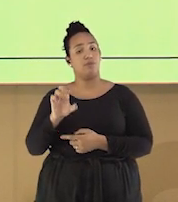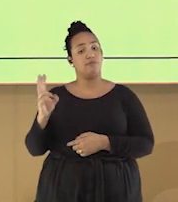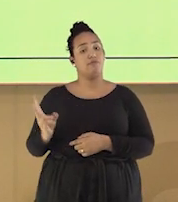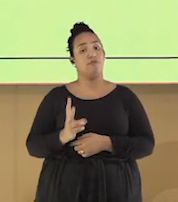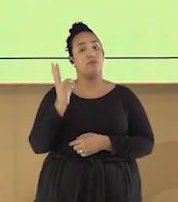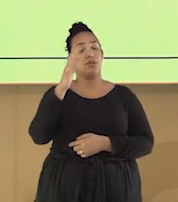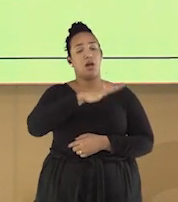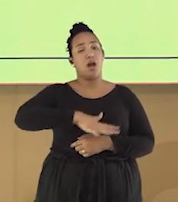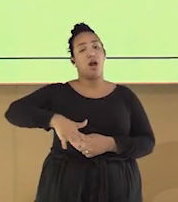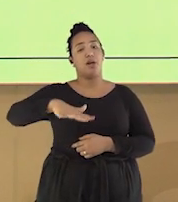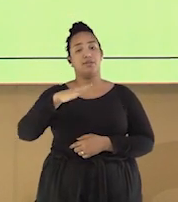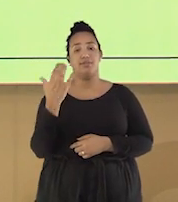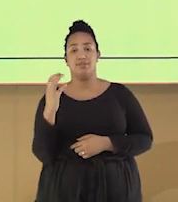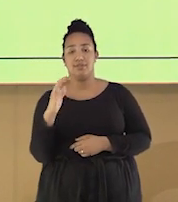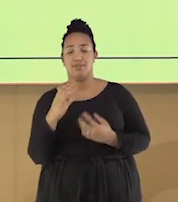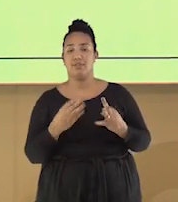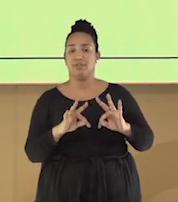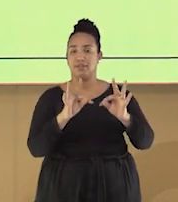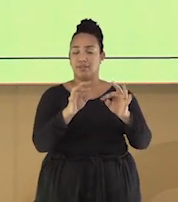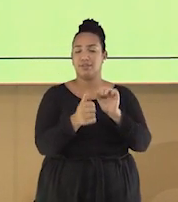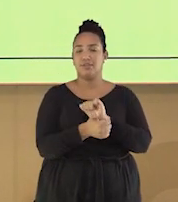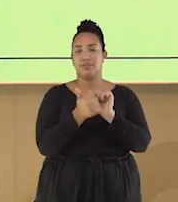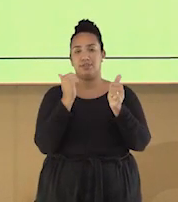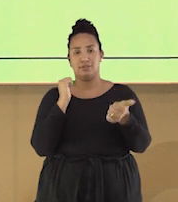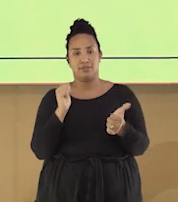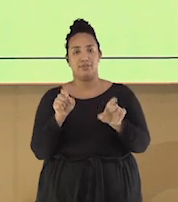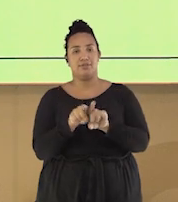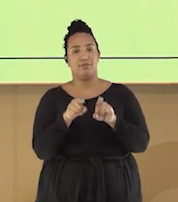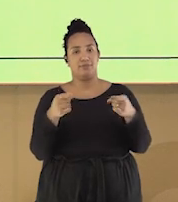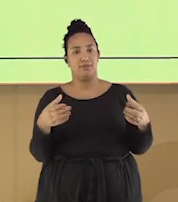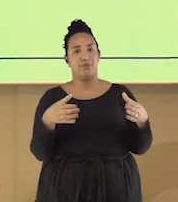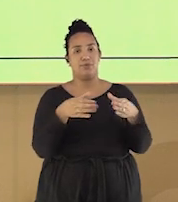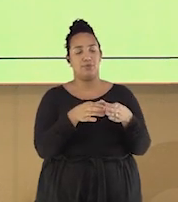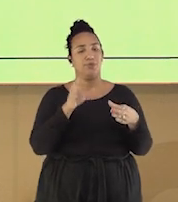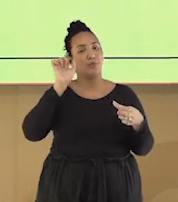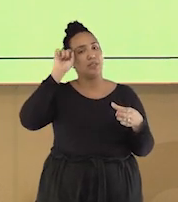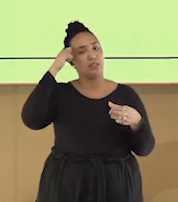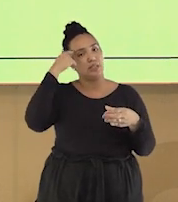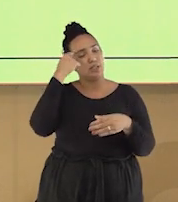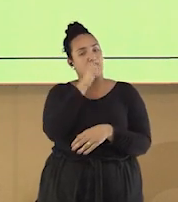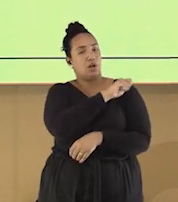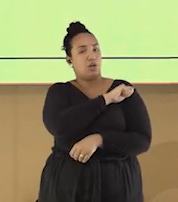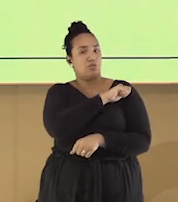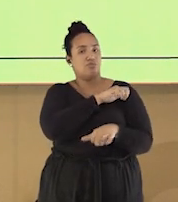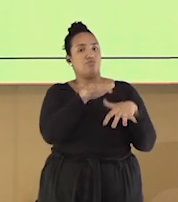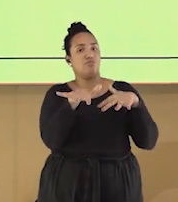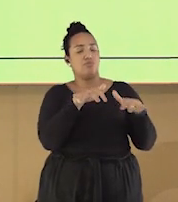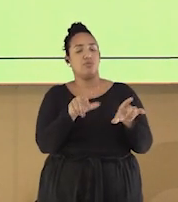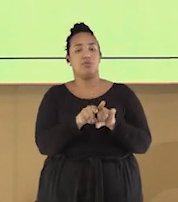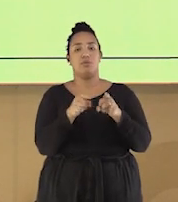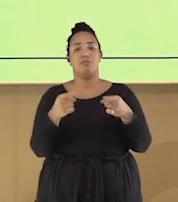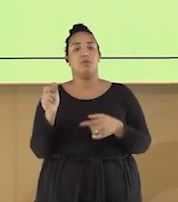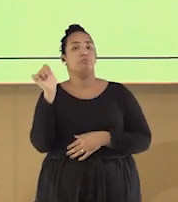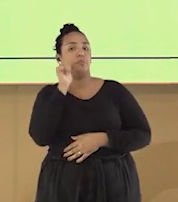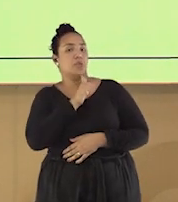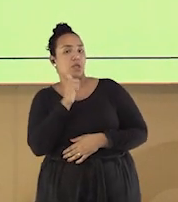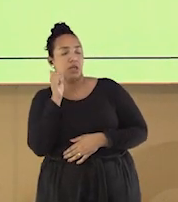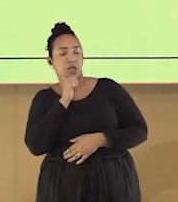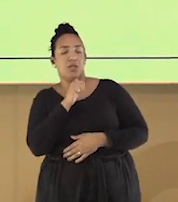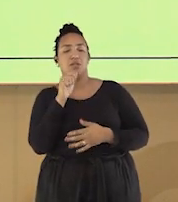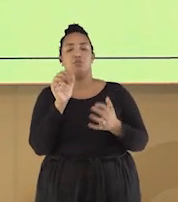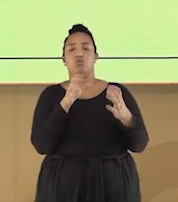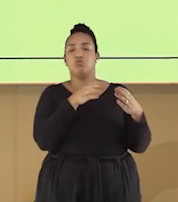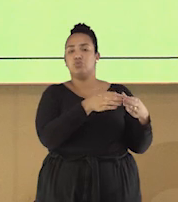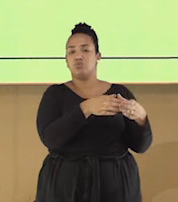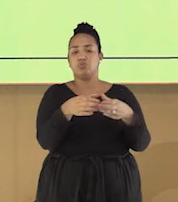ciências, tecnologia, esporte, movimentos de estudantes negros, mulheres, LGBT e outros grupos.